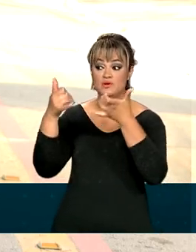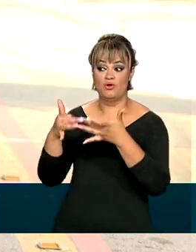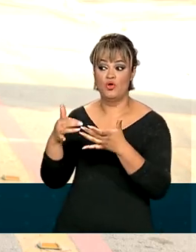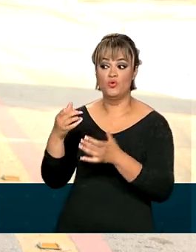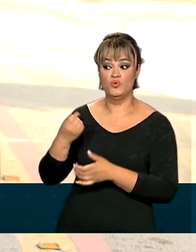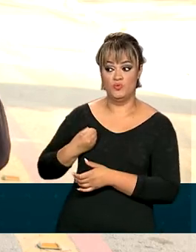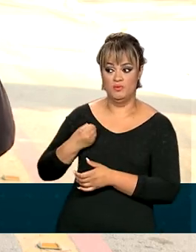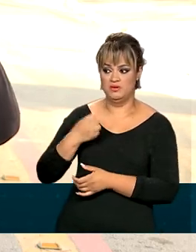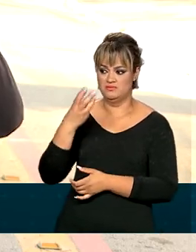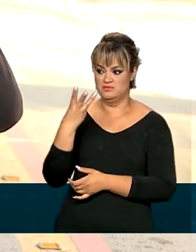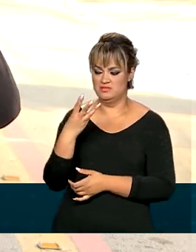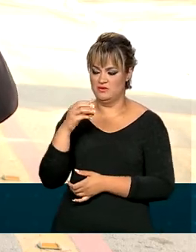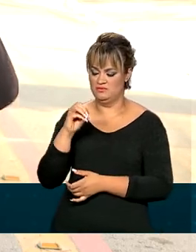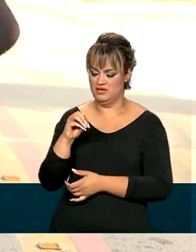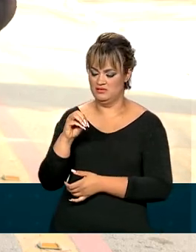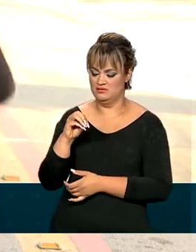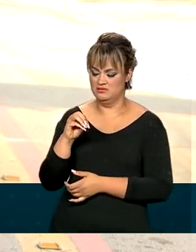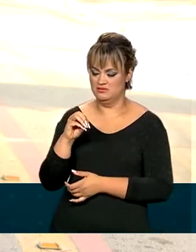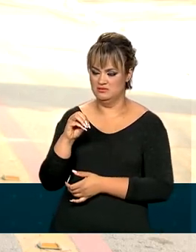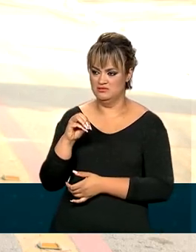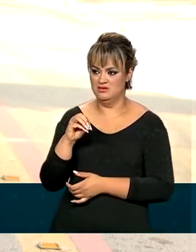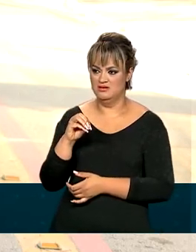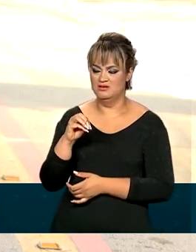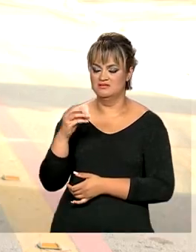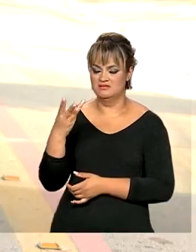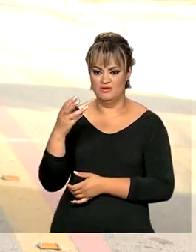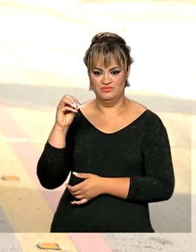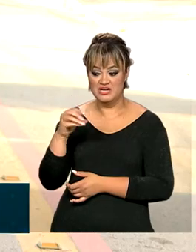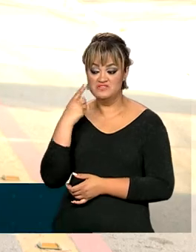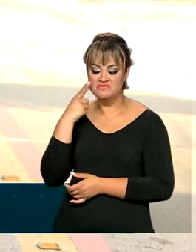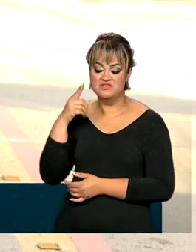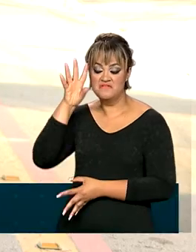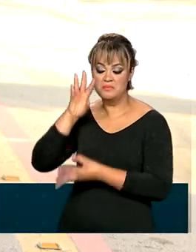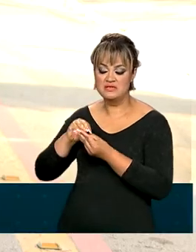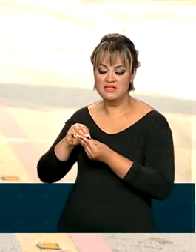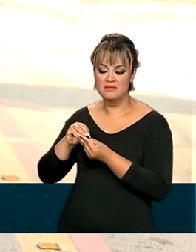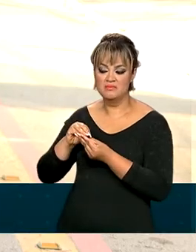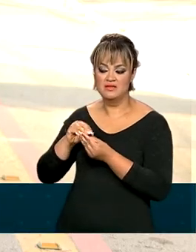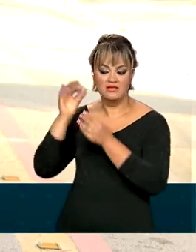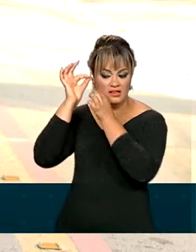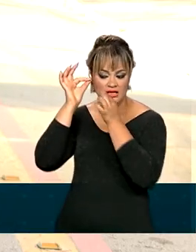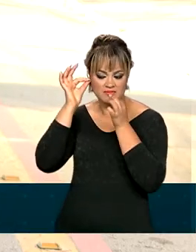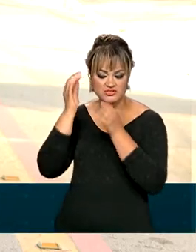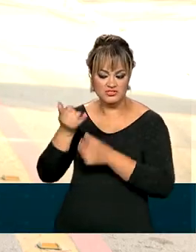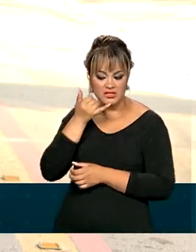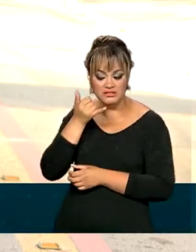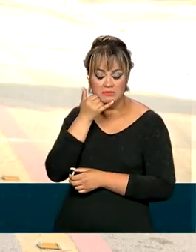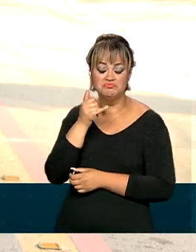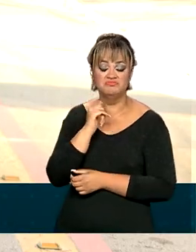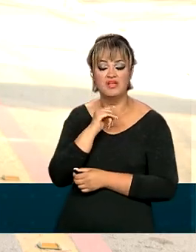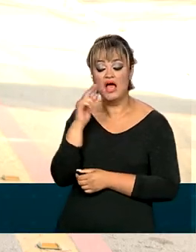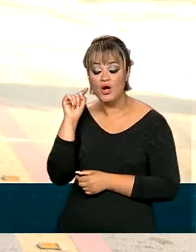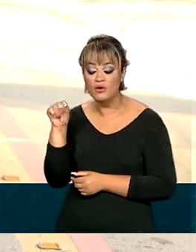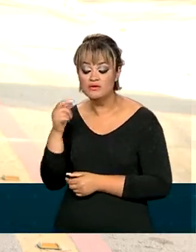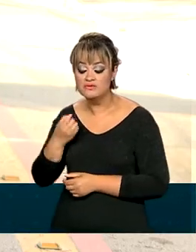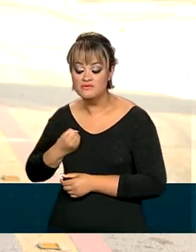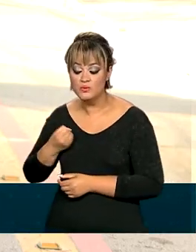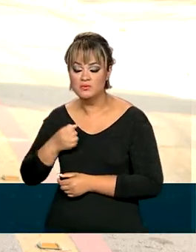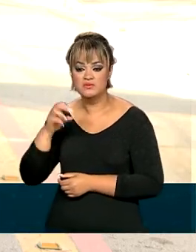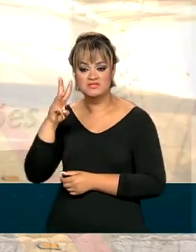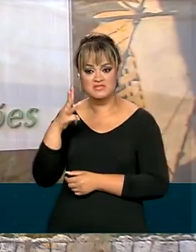0303 para as ligações de telemarketing, ela definiu agora o código